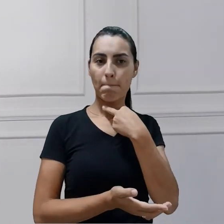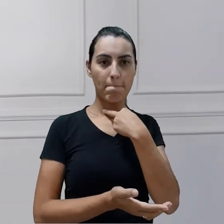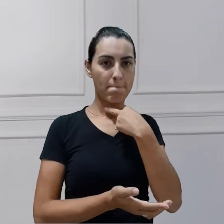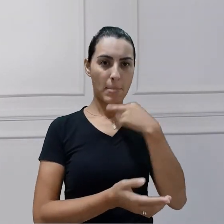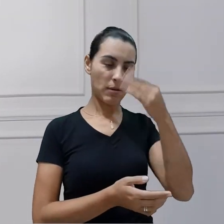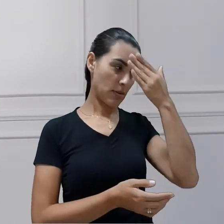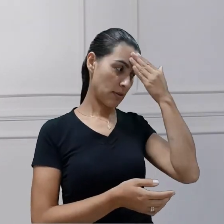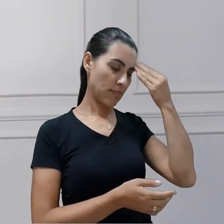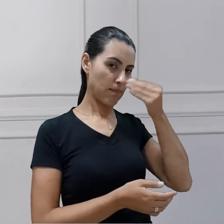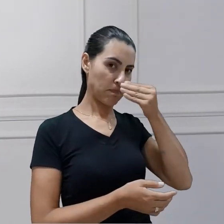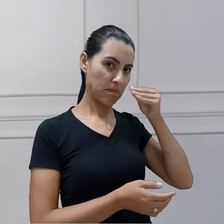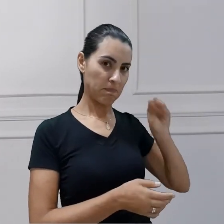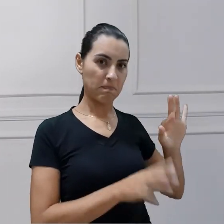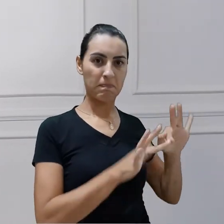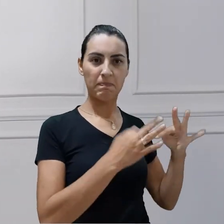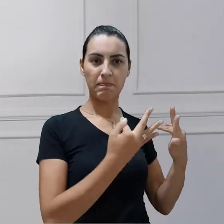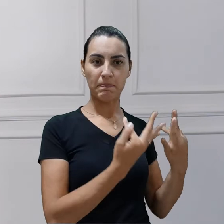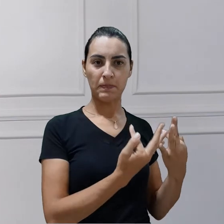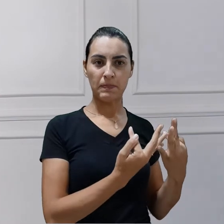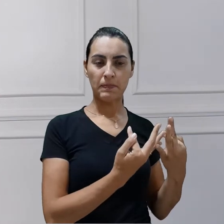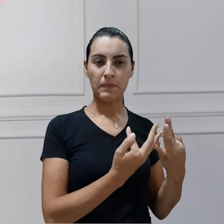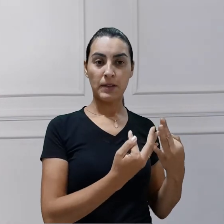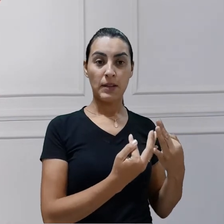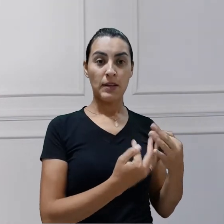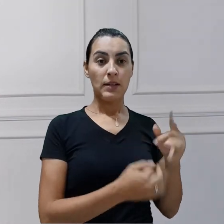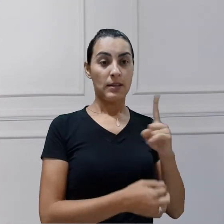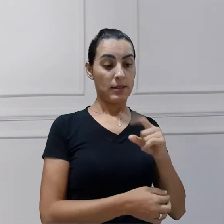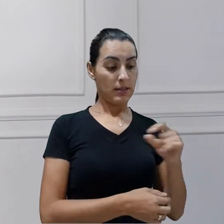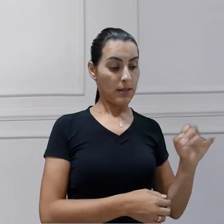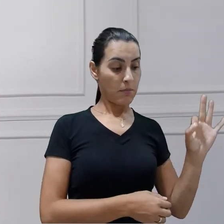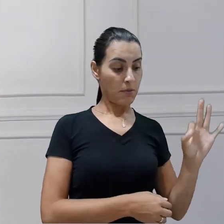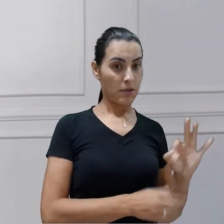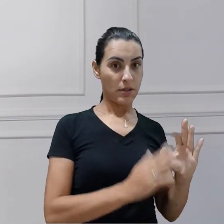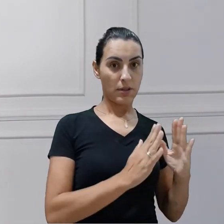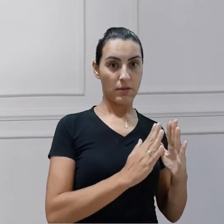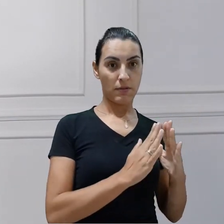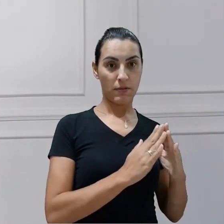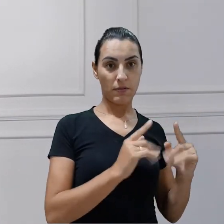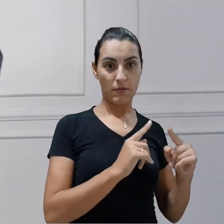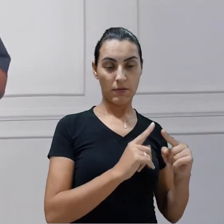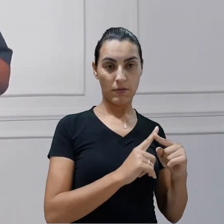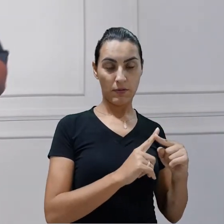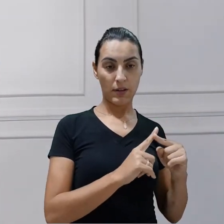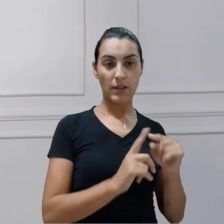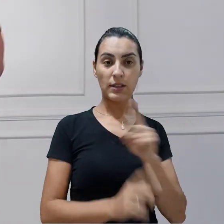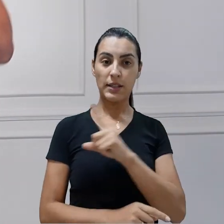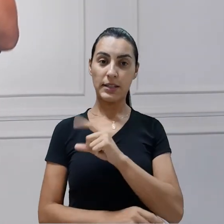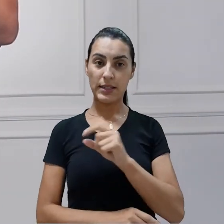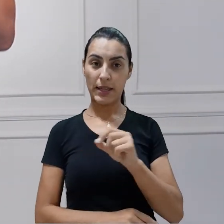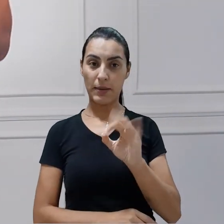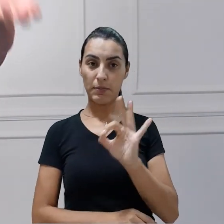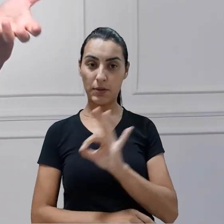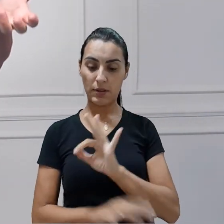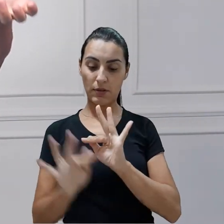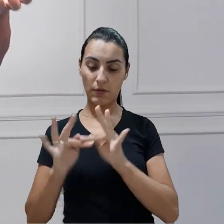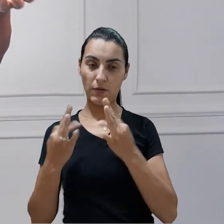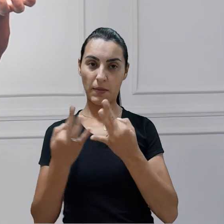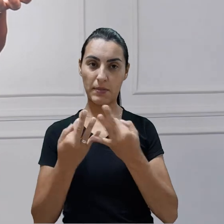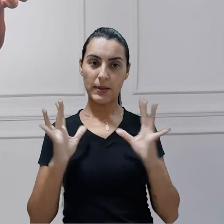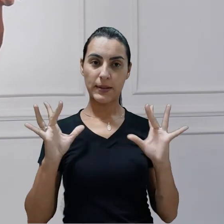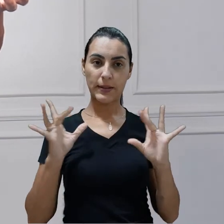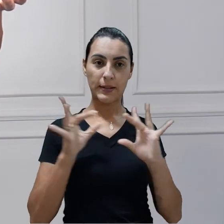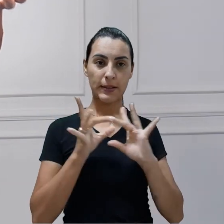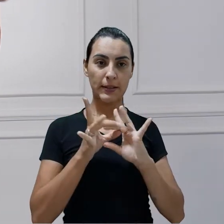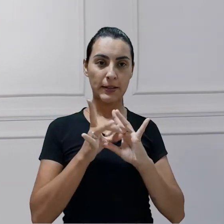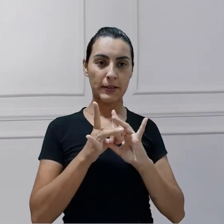família. Nós somos 100% família, 100% igreja. O que significa isso? Que eu dou o